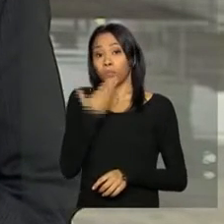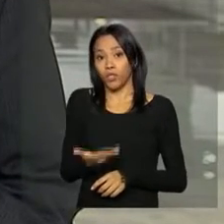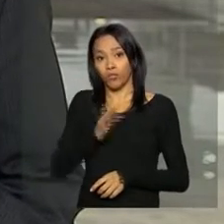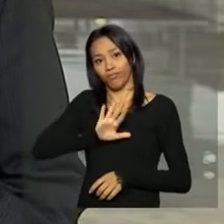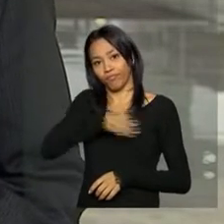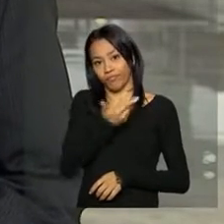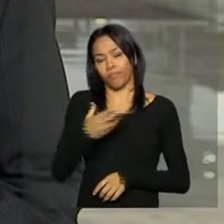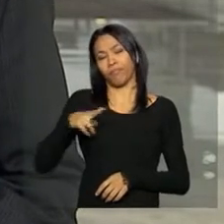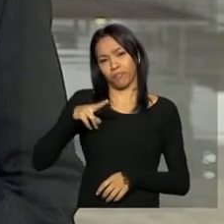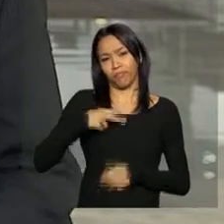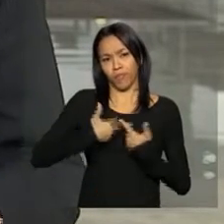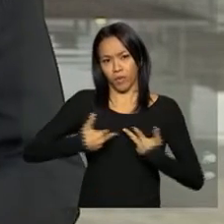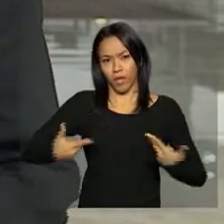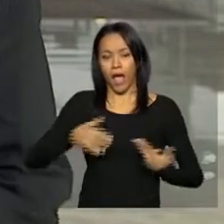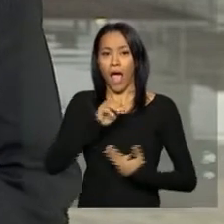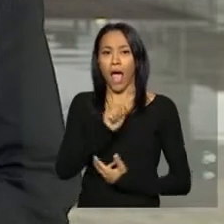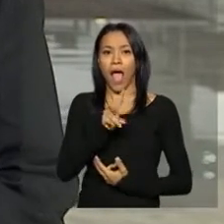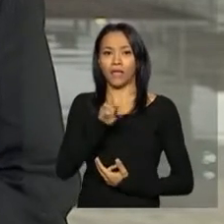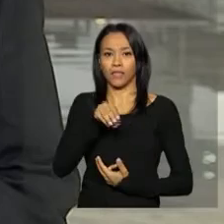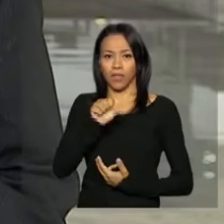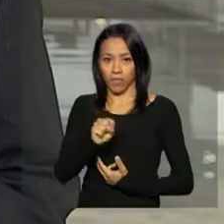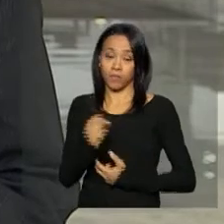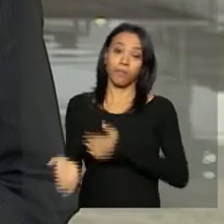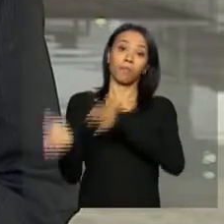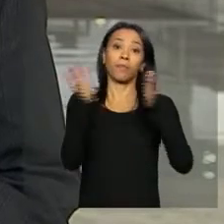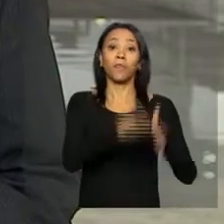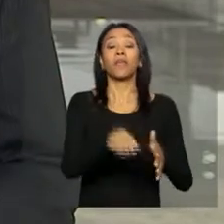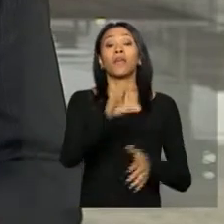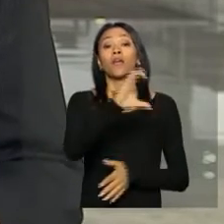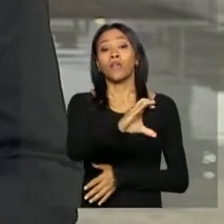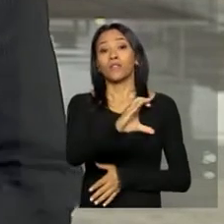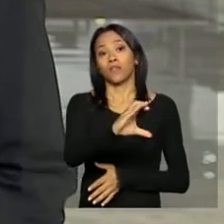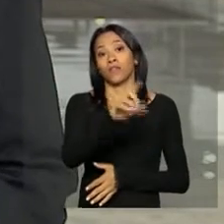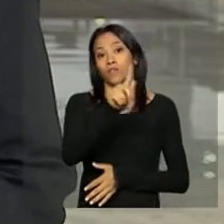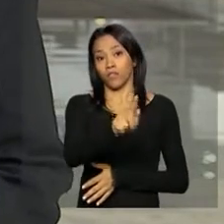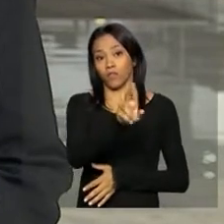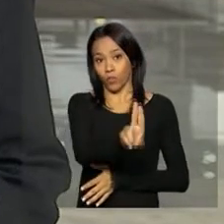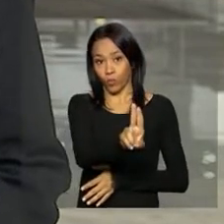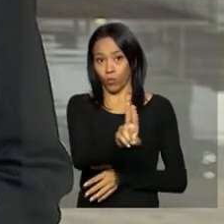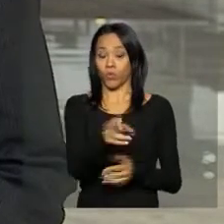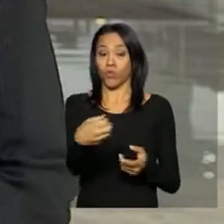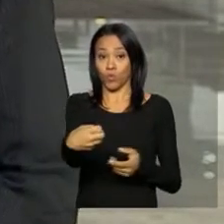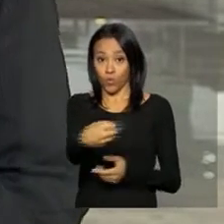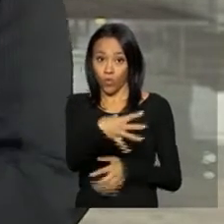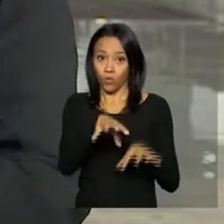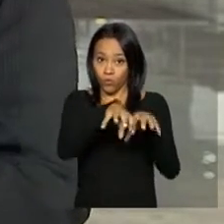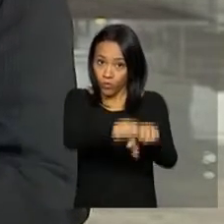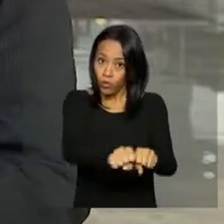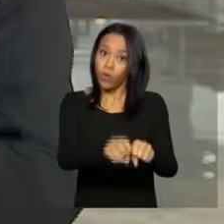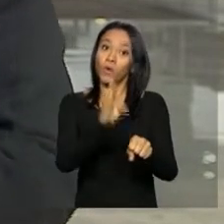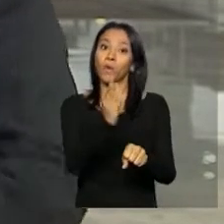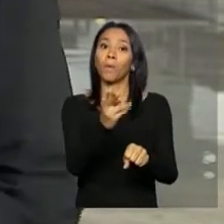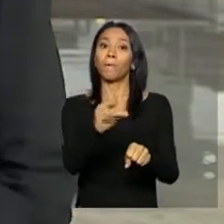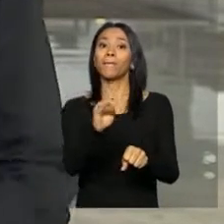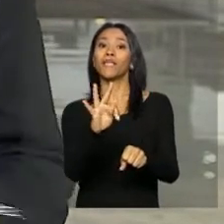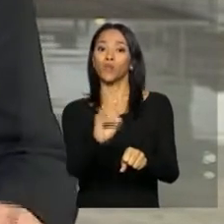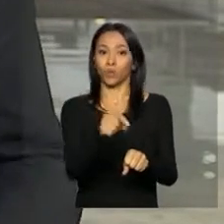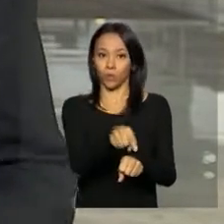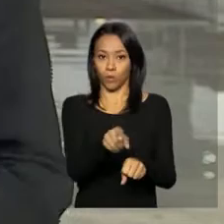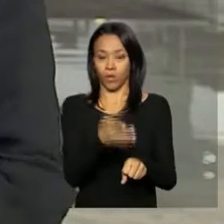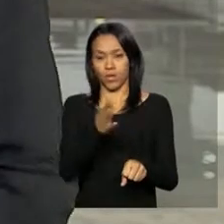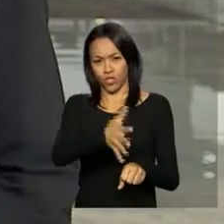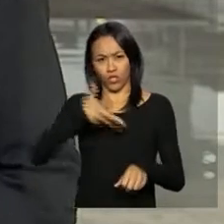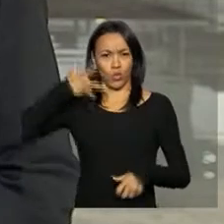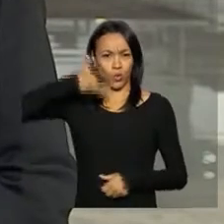por motivos pessoais. Na Controladoria Geral da União foi empossado Luiz Navarro Brito. Em seu